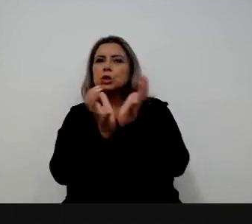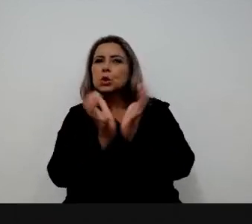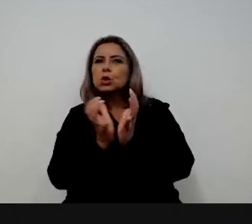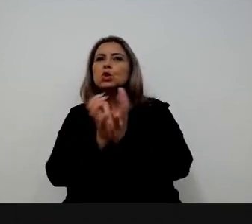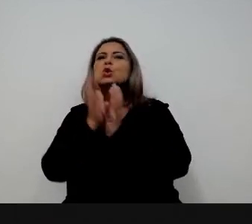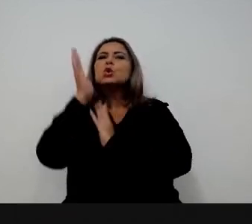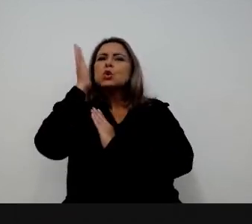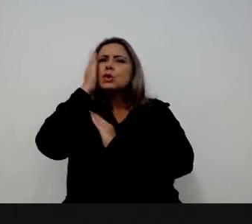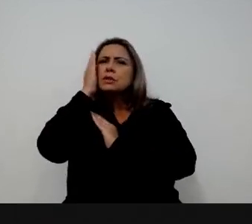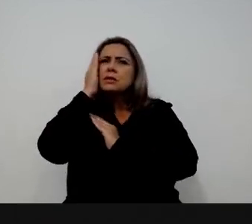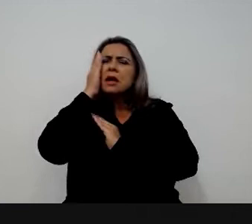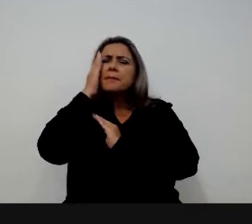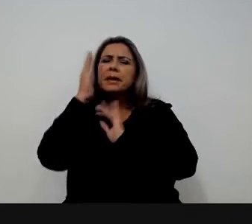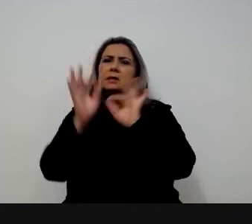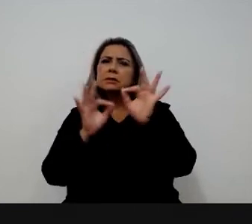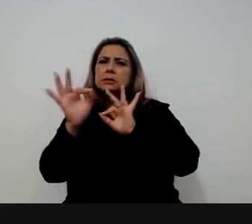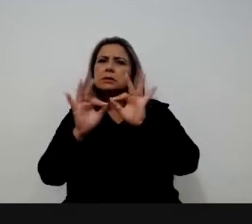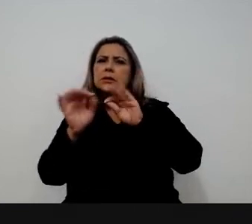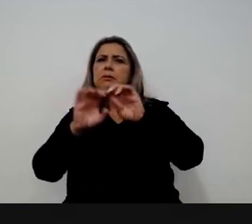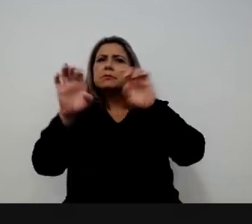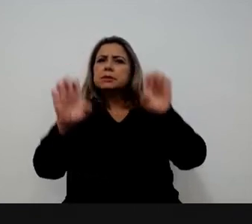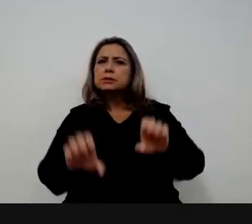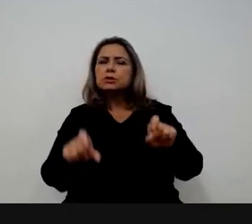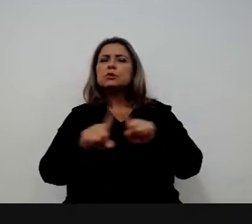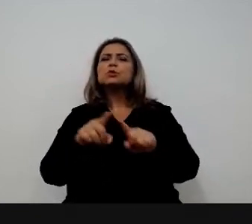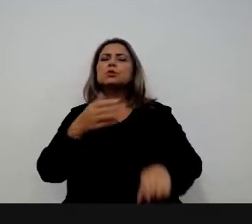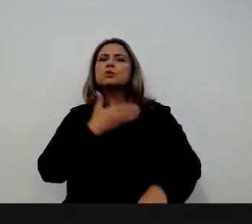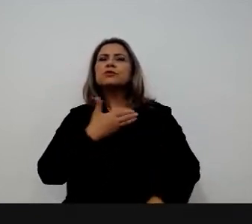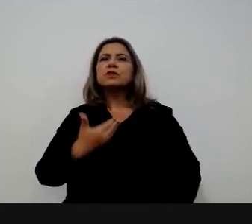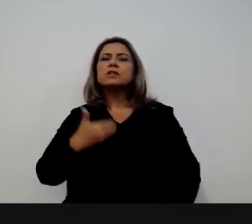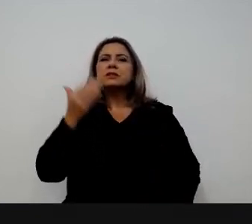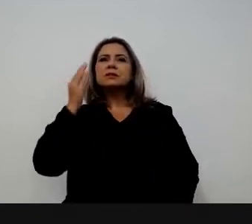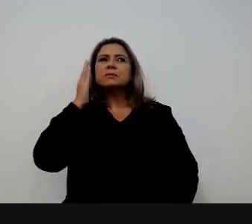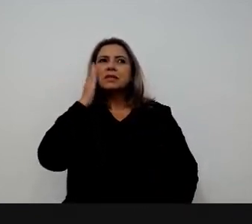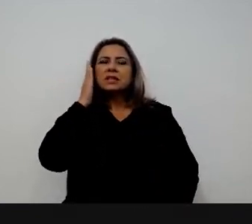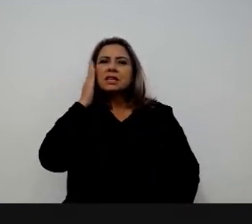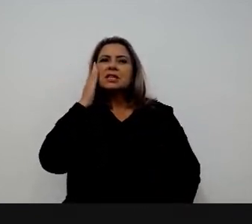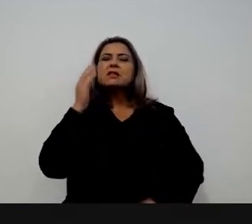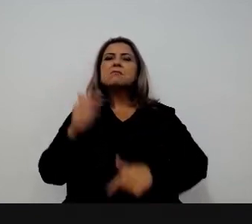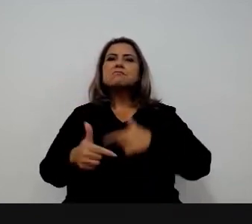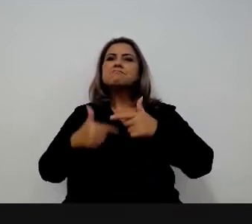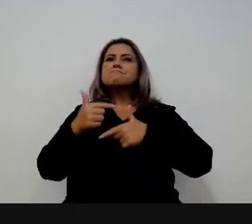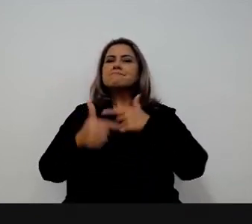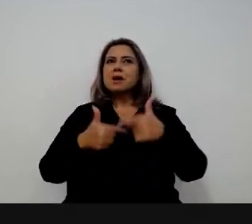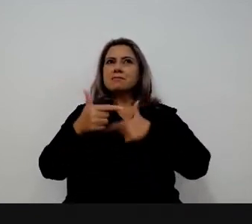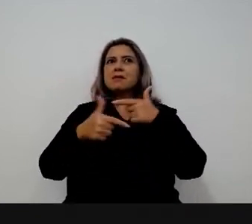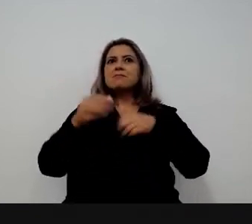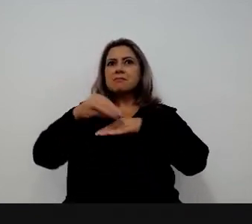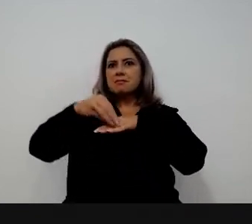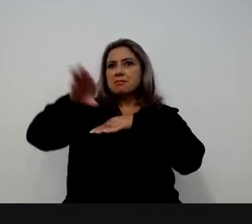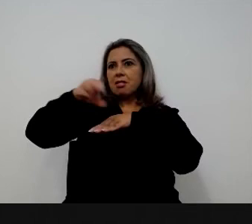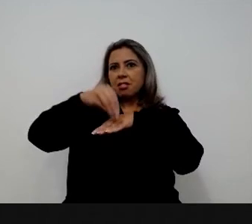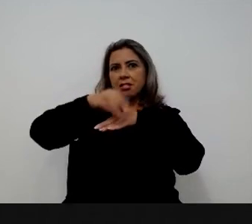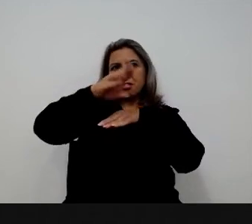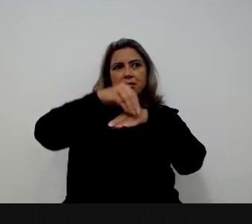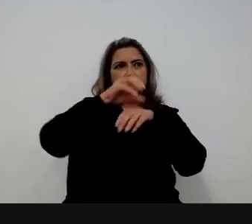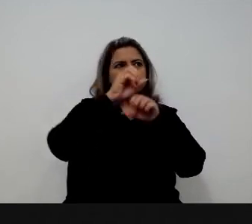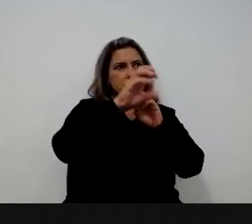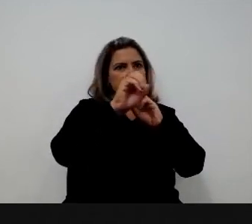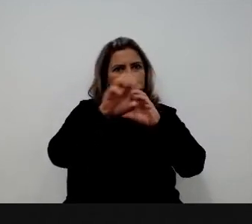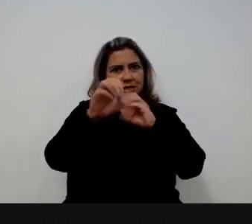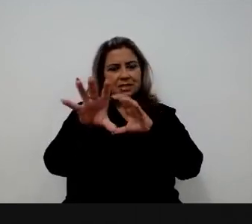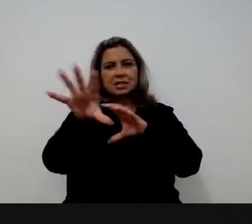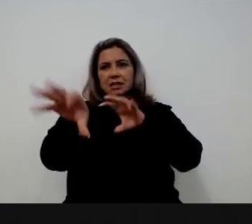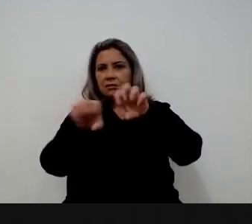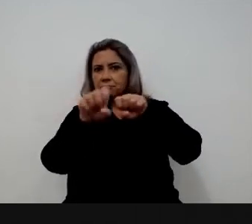que tenha memória, que tenha institucionalidade dentro do governo brasileiro. Isso significa que a gente tem muito a ensinar e a recrutar